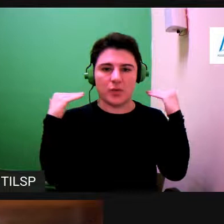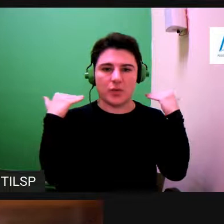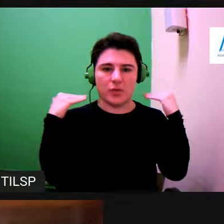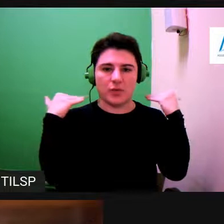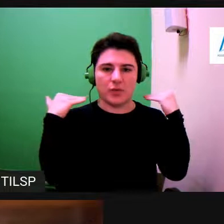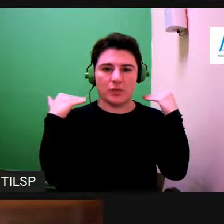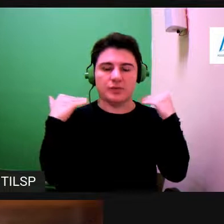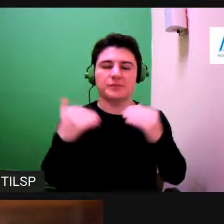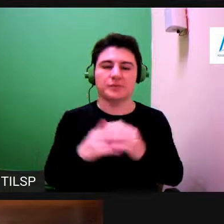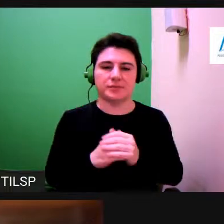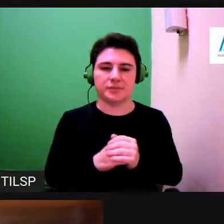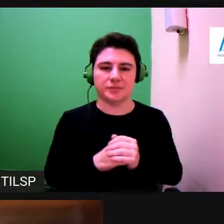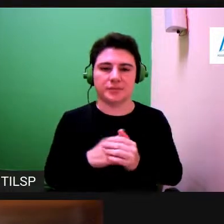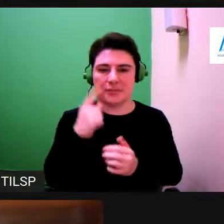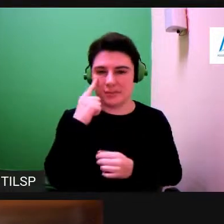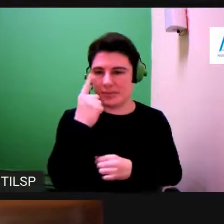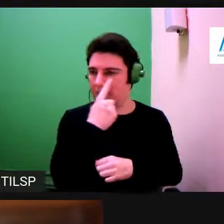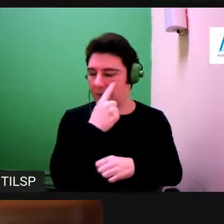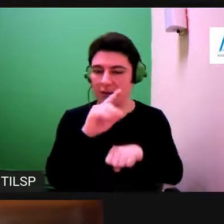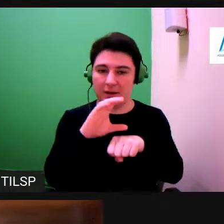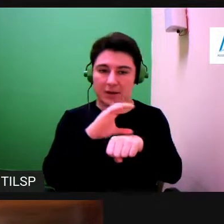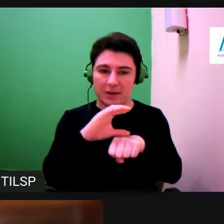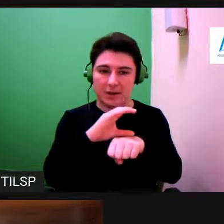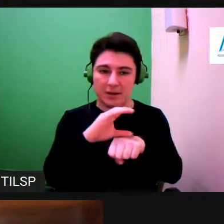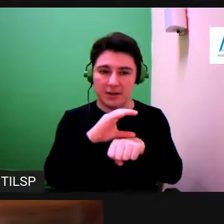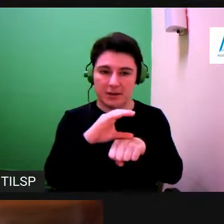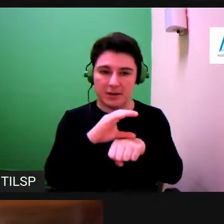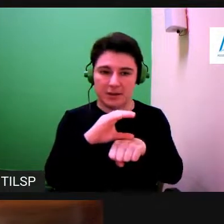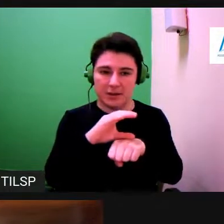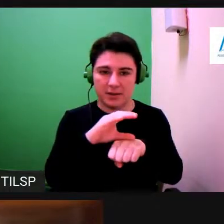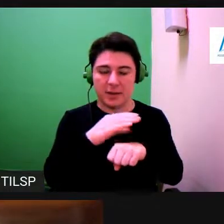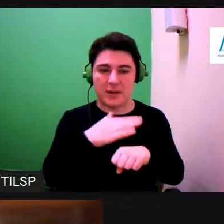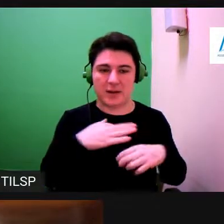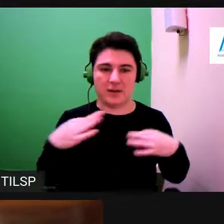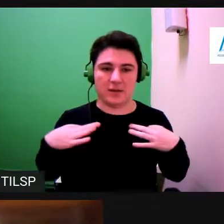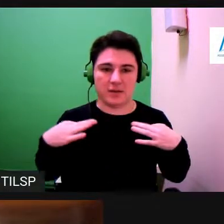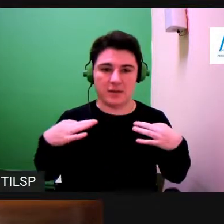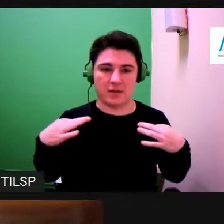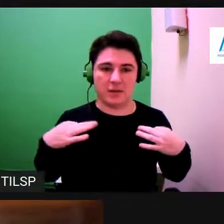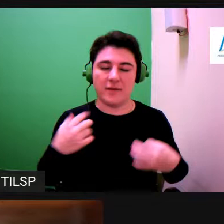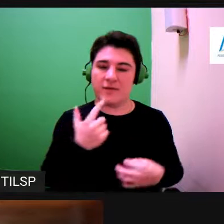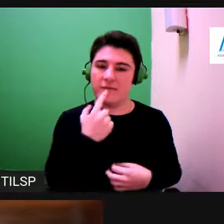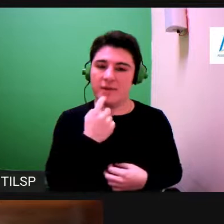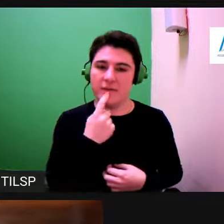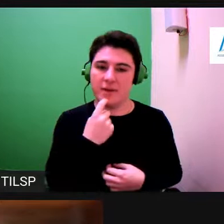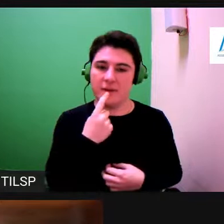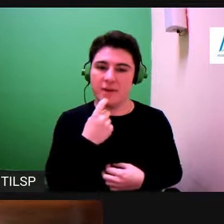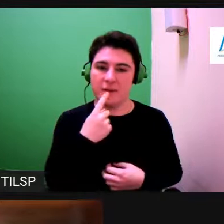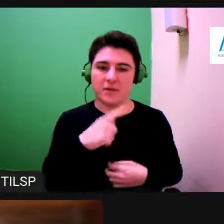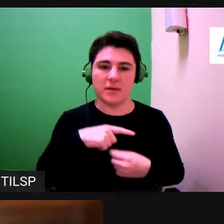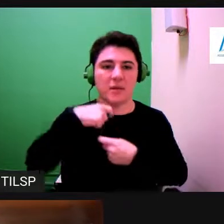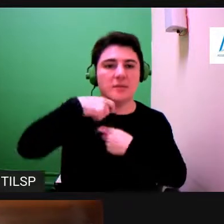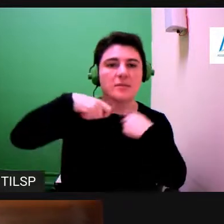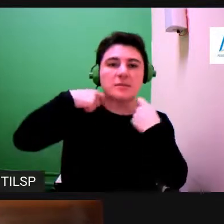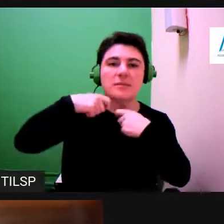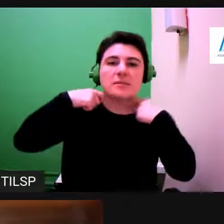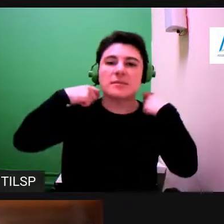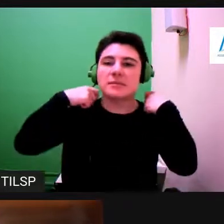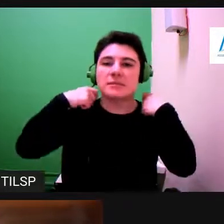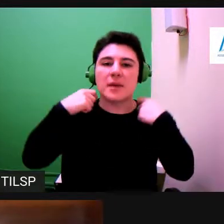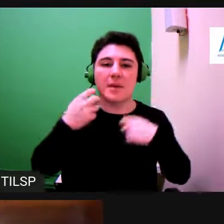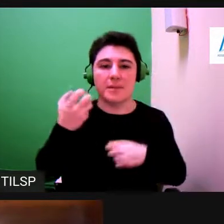pescoço. Meus olhos são castanhos. Eu estou vestindo uma blusa vermelha e um cachecol branco.